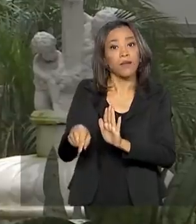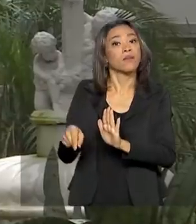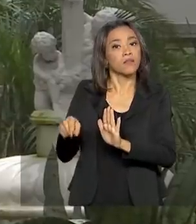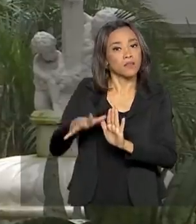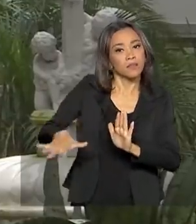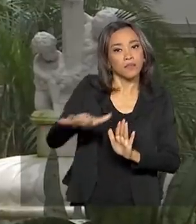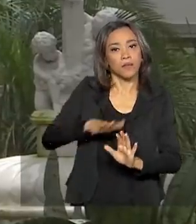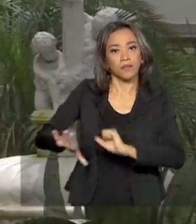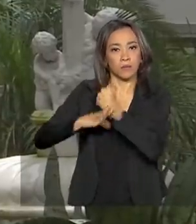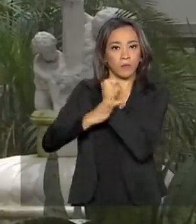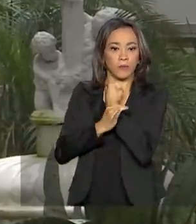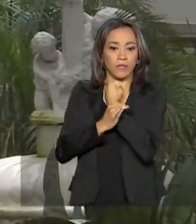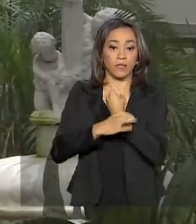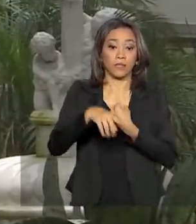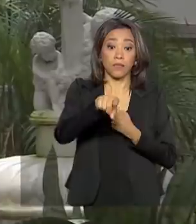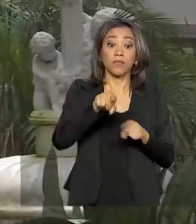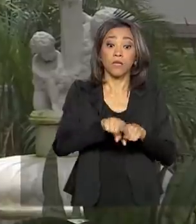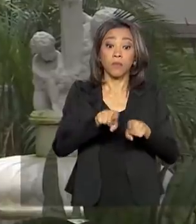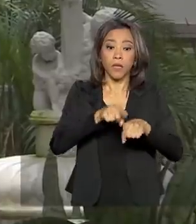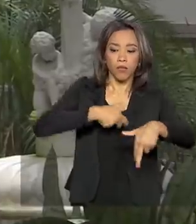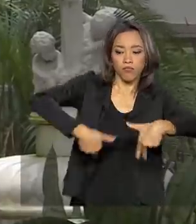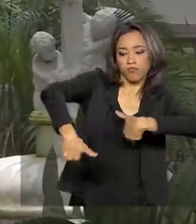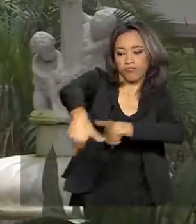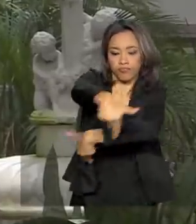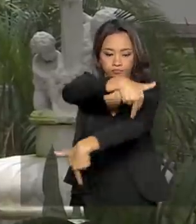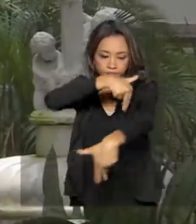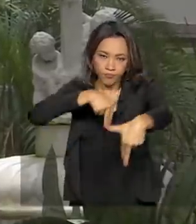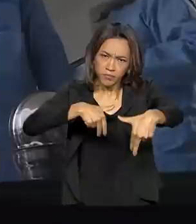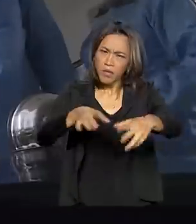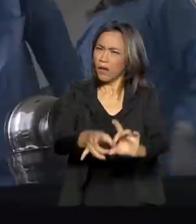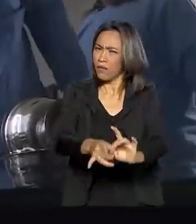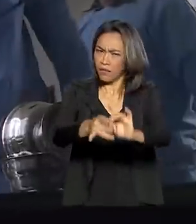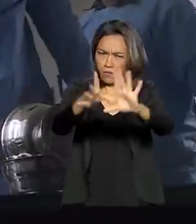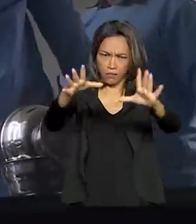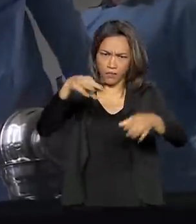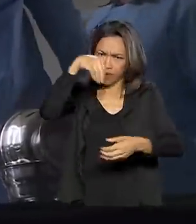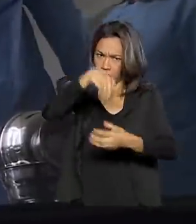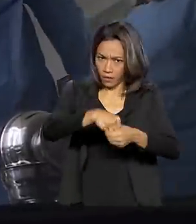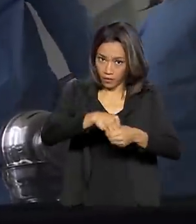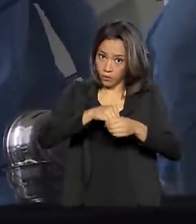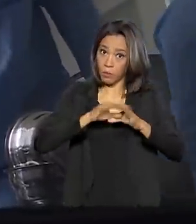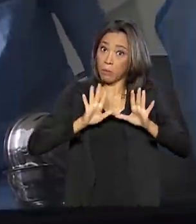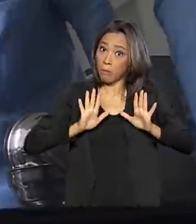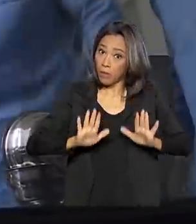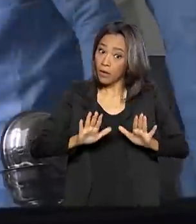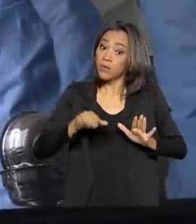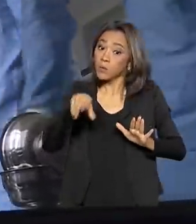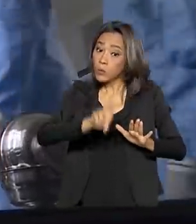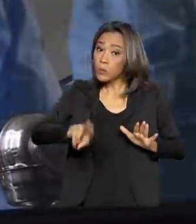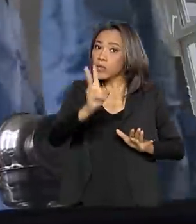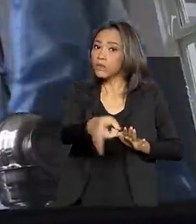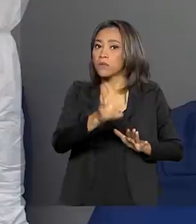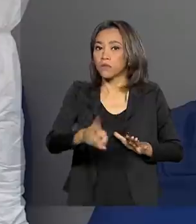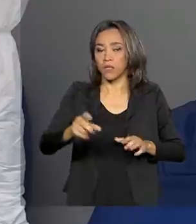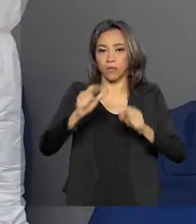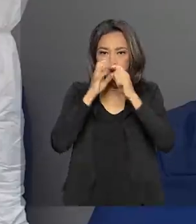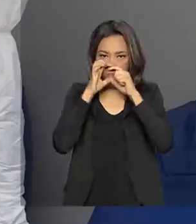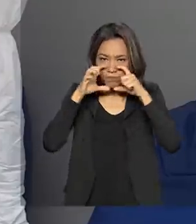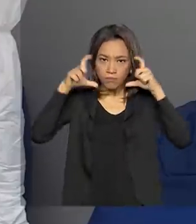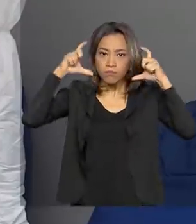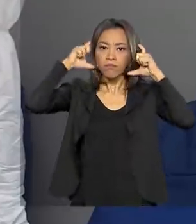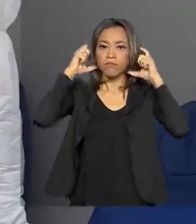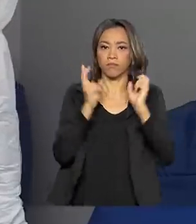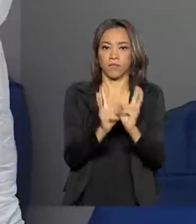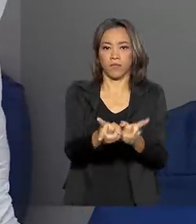A interação e circulação pelas áreas comuns são permitidas, desde que se faça uso da máscara cirúrgica. Os